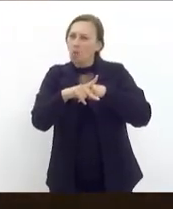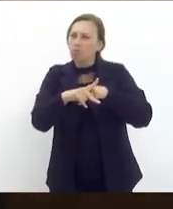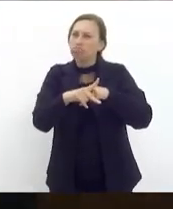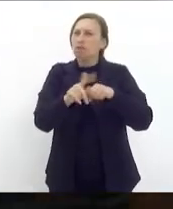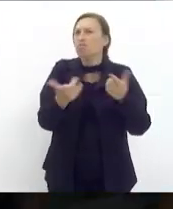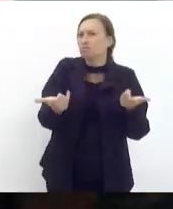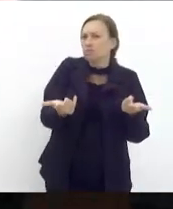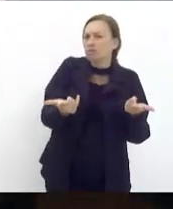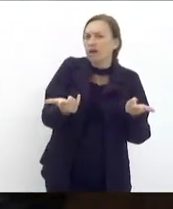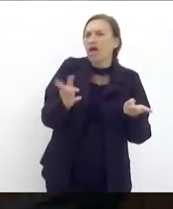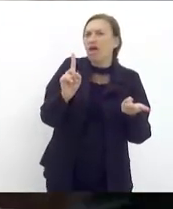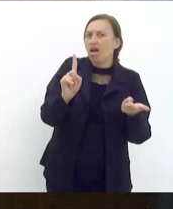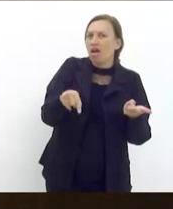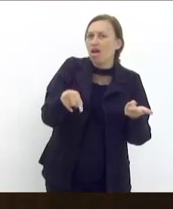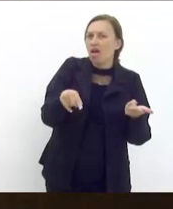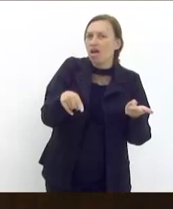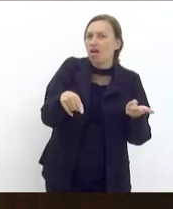uma